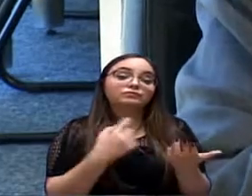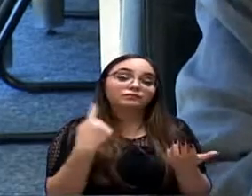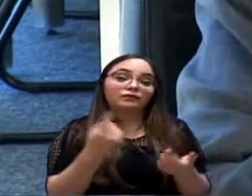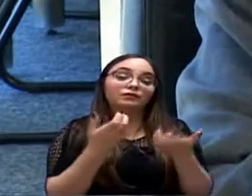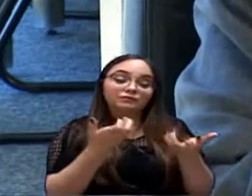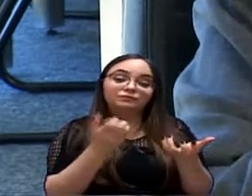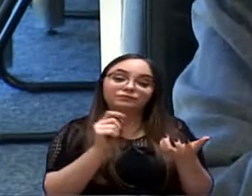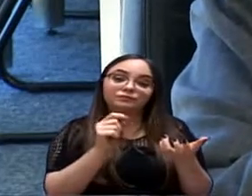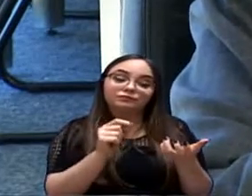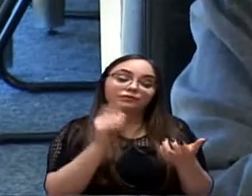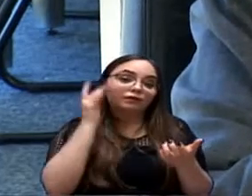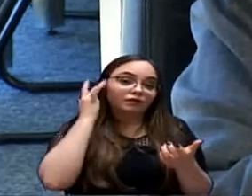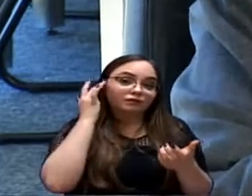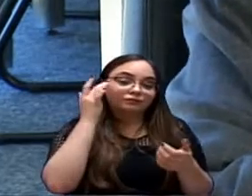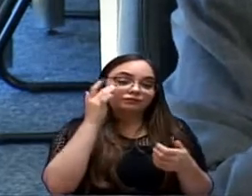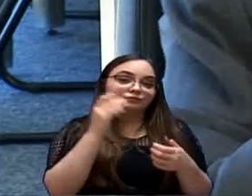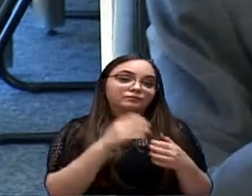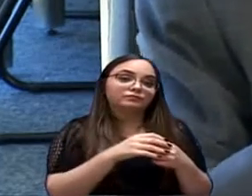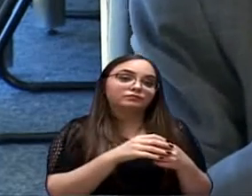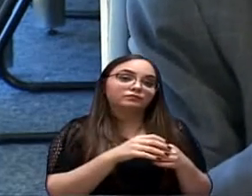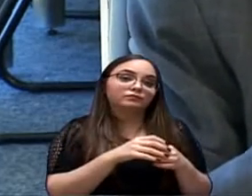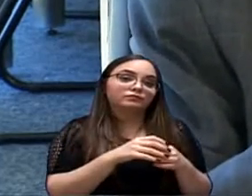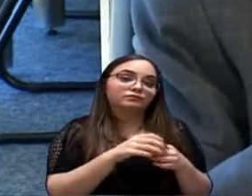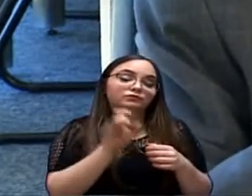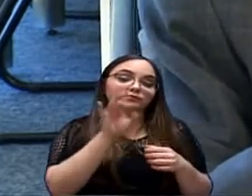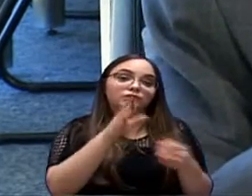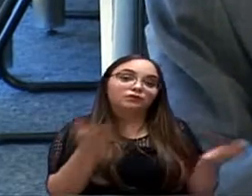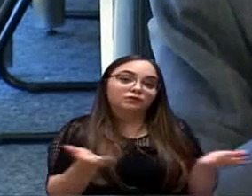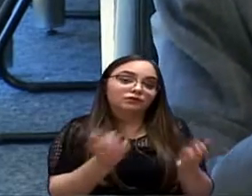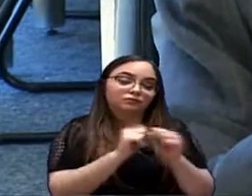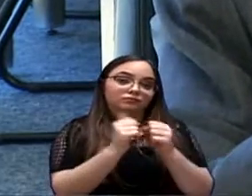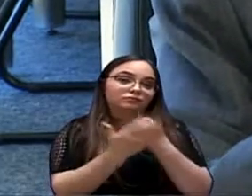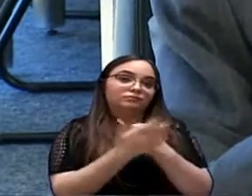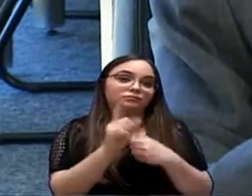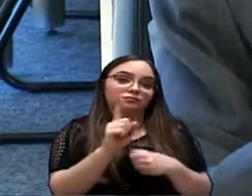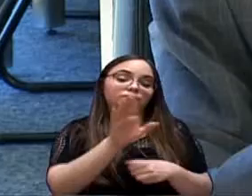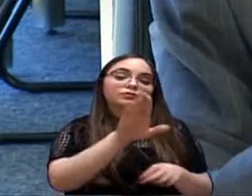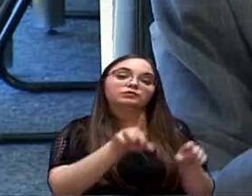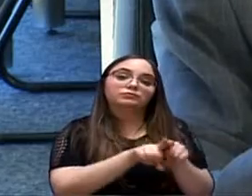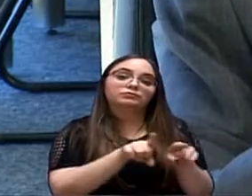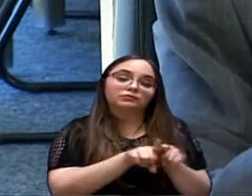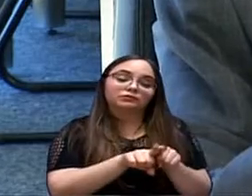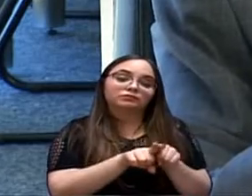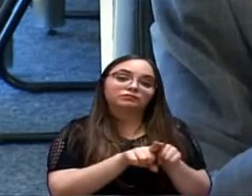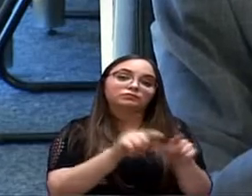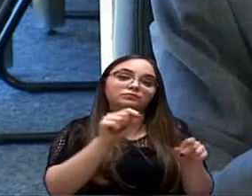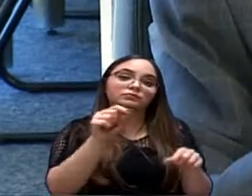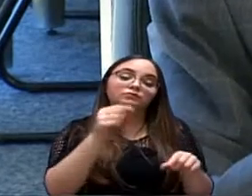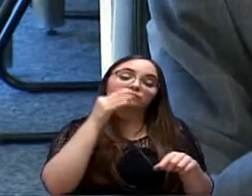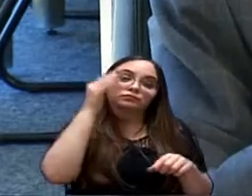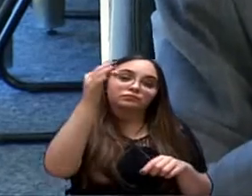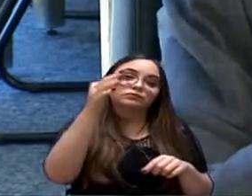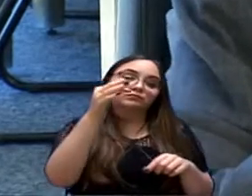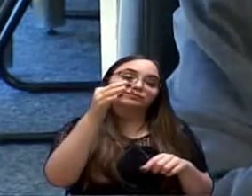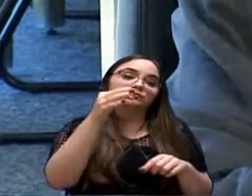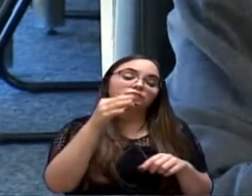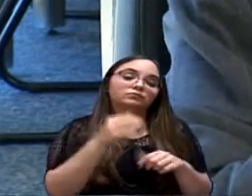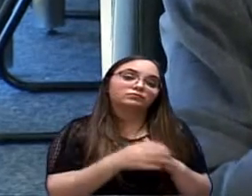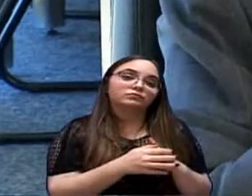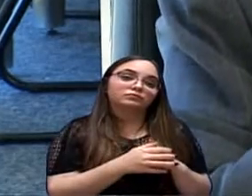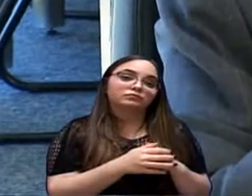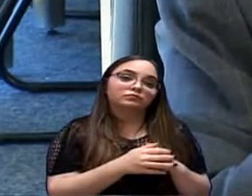acreditar que, inclusive, a legislação que vai ser feita não só para esse momento de pandemia, mas que ela possa ser de suporte, porque,